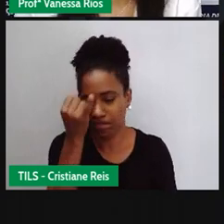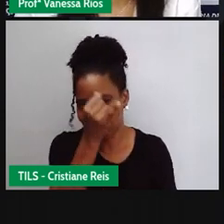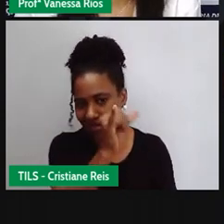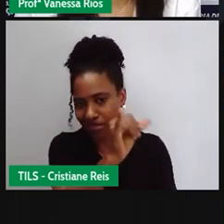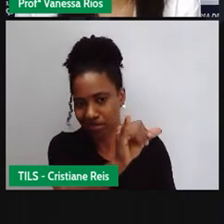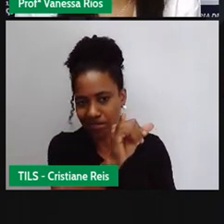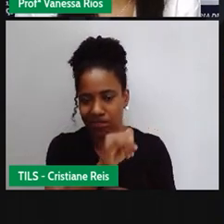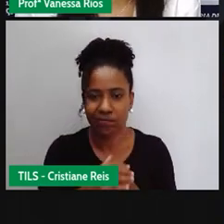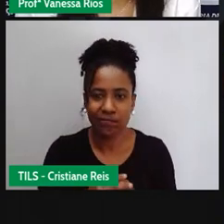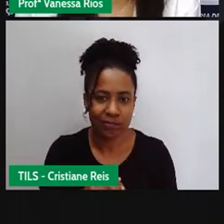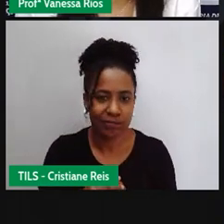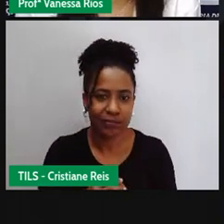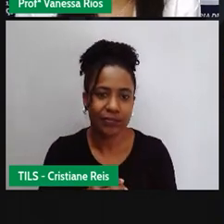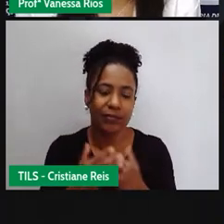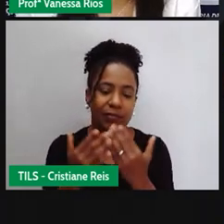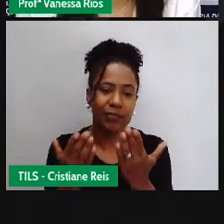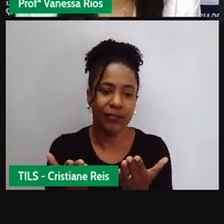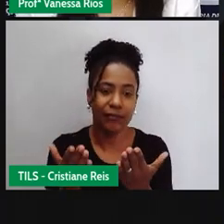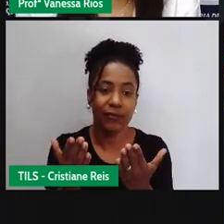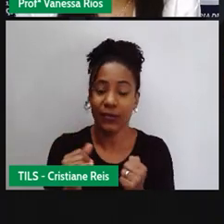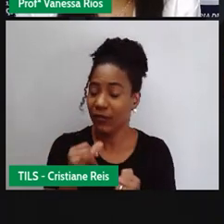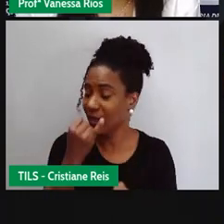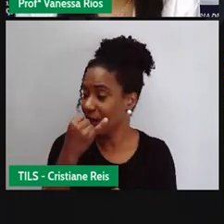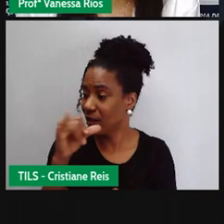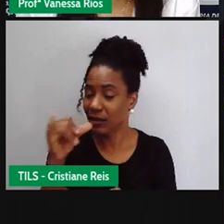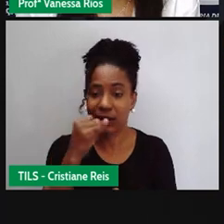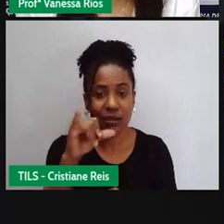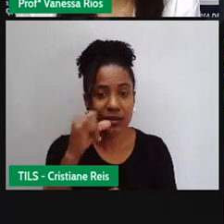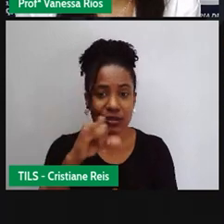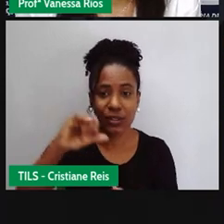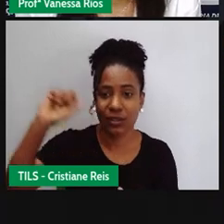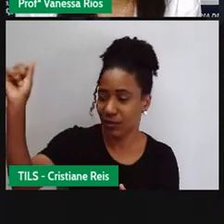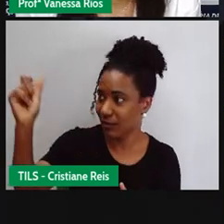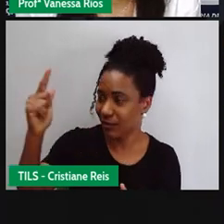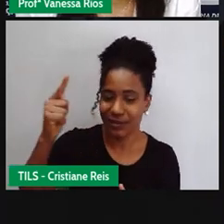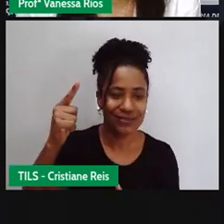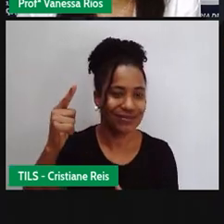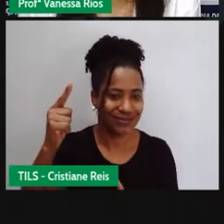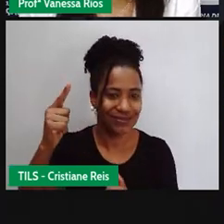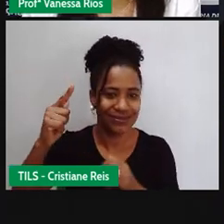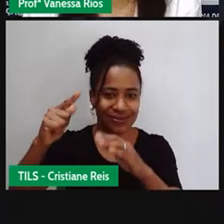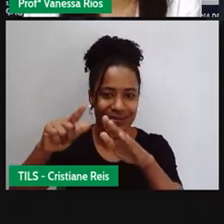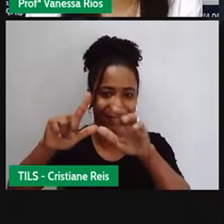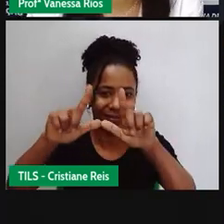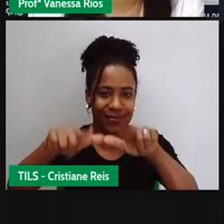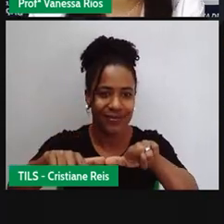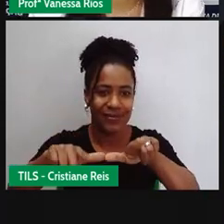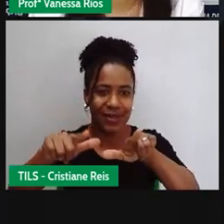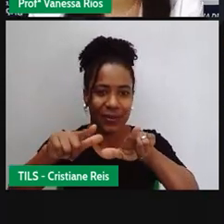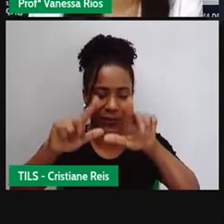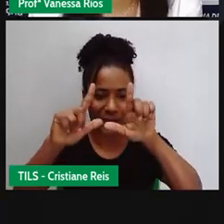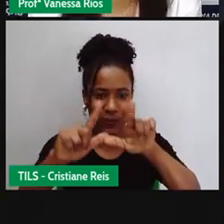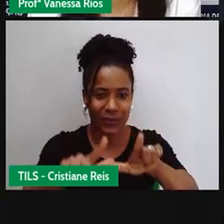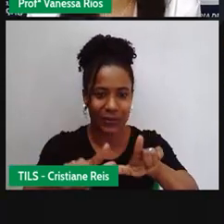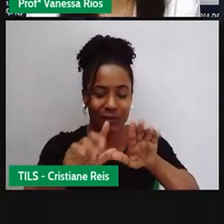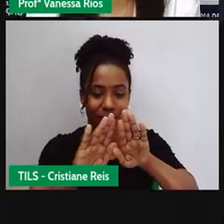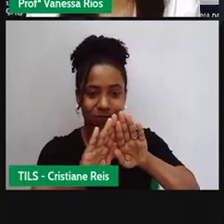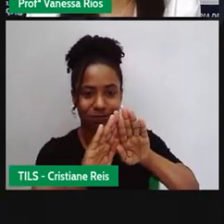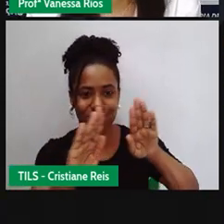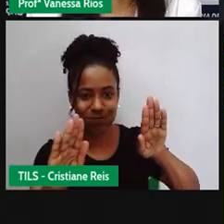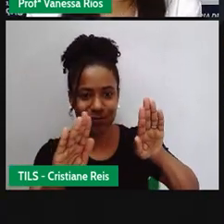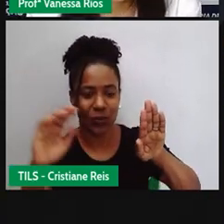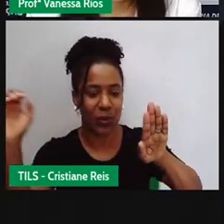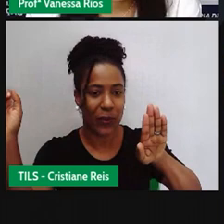Então, a energia solar fotovoltaica é a energia que é convertida aí em energia